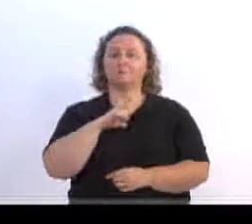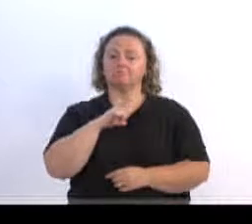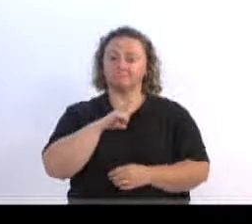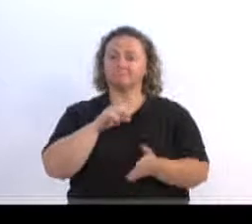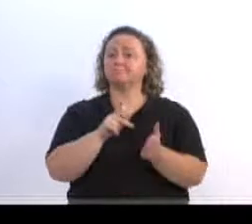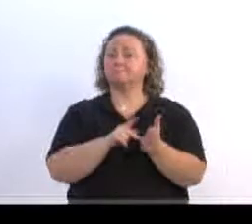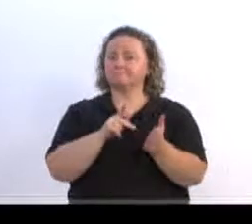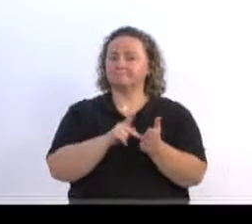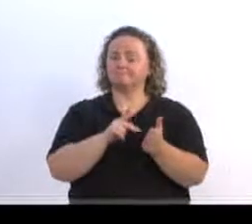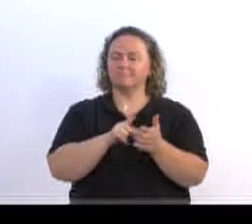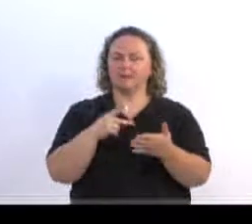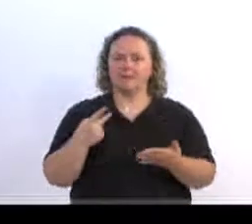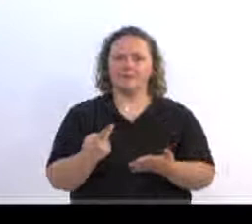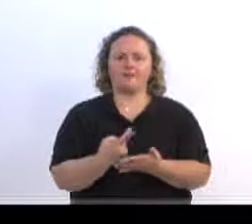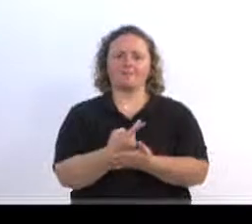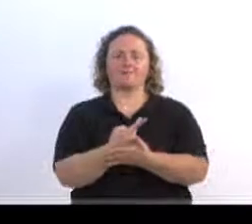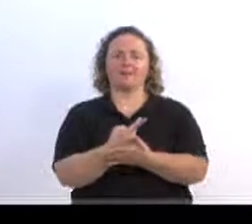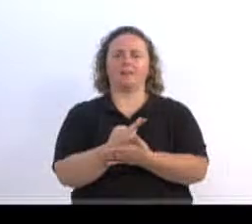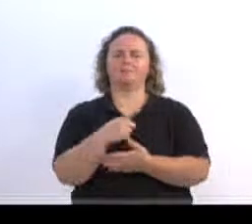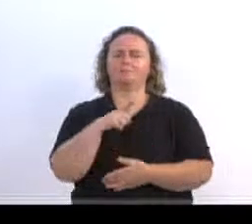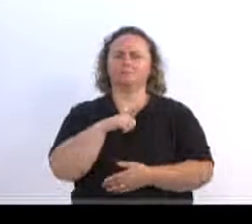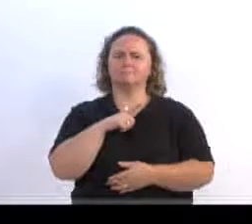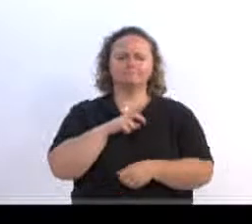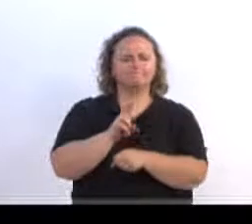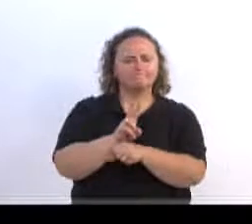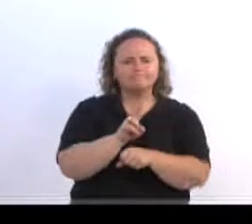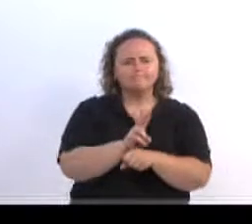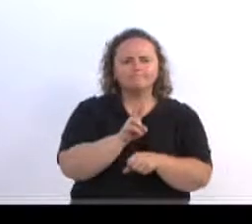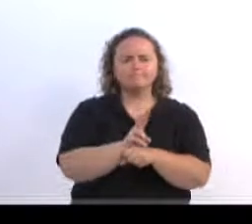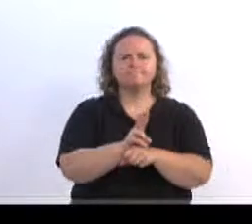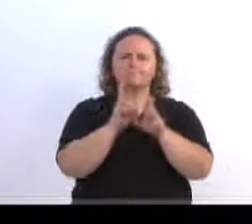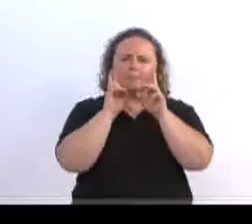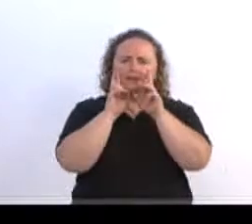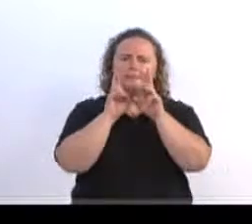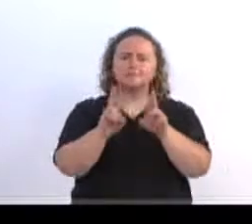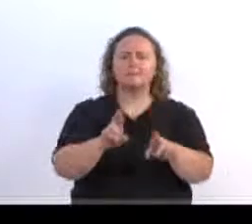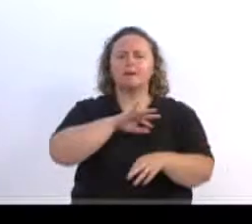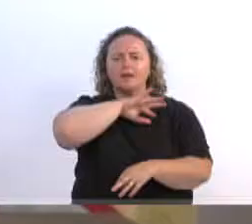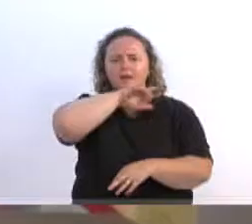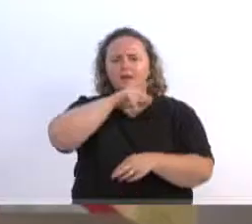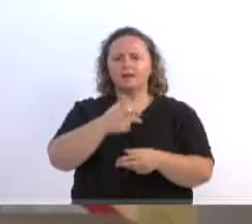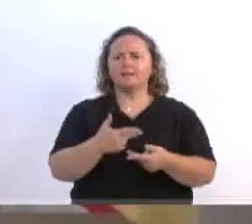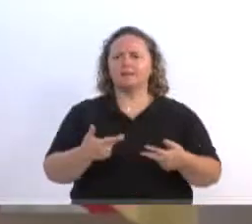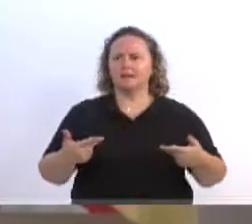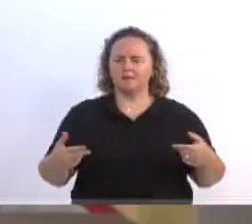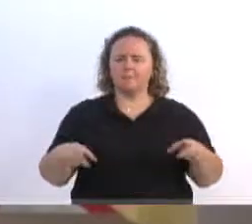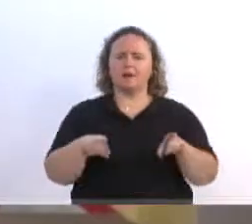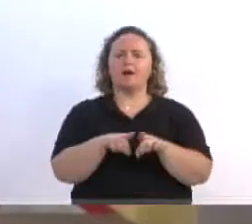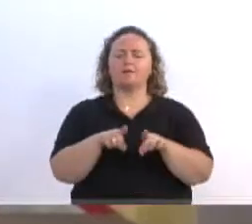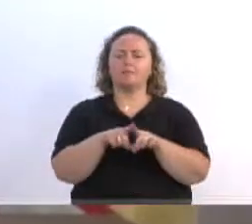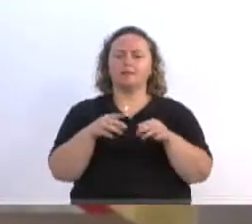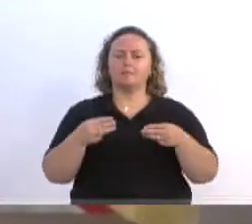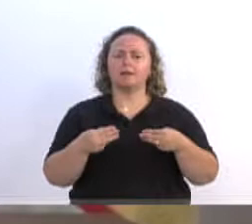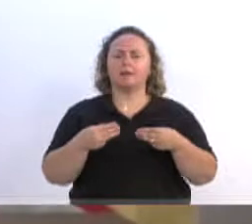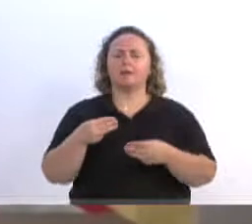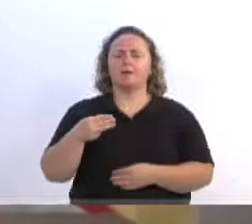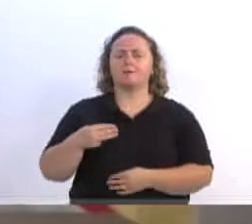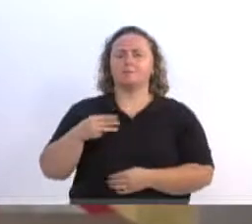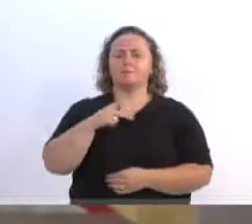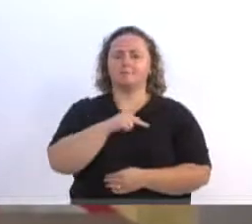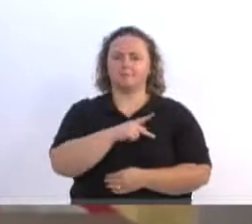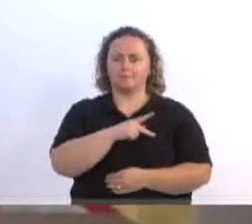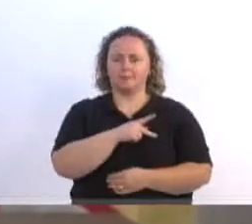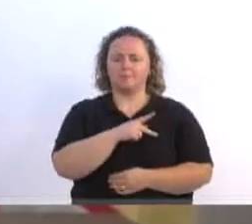o evento respeita o bem-estar animal e cumpre todo o acordo que foi realizado junto ao Ministério Público. É uma